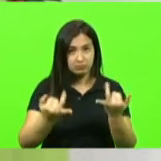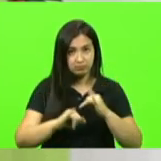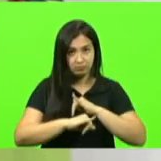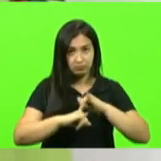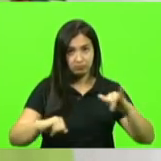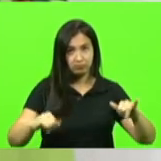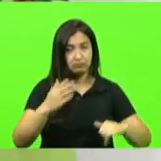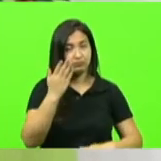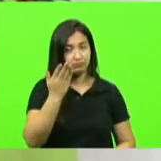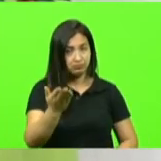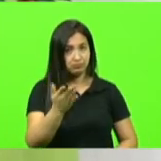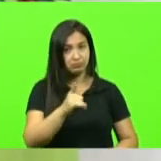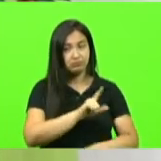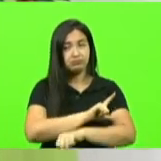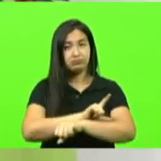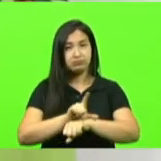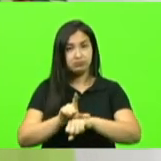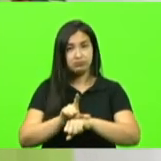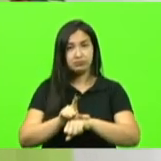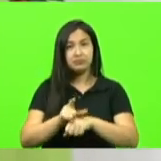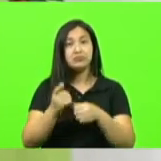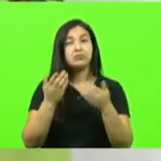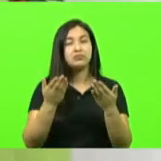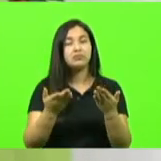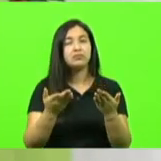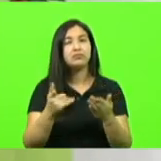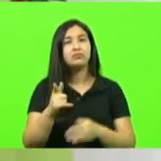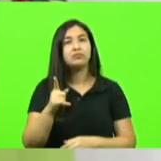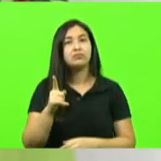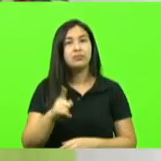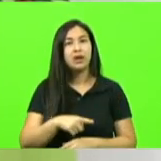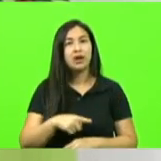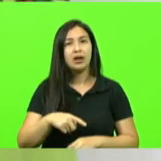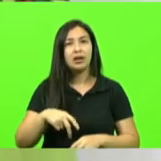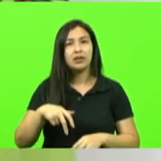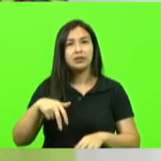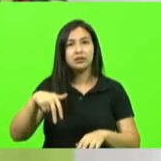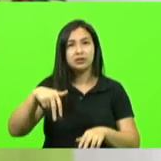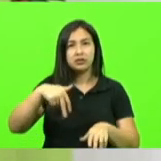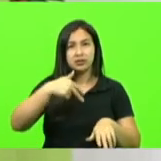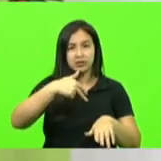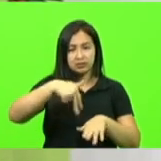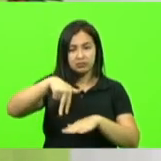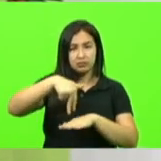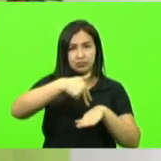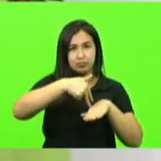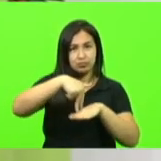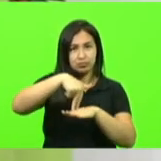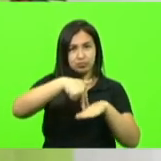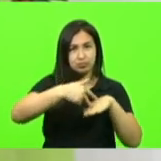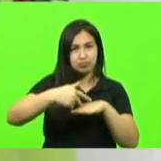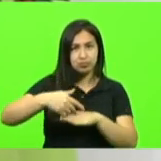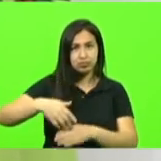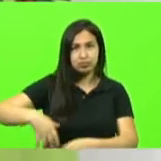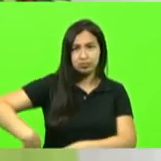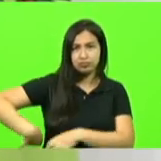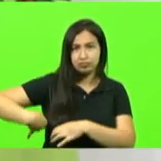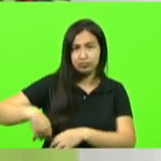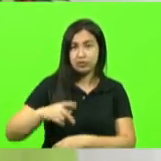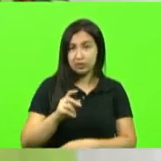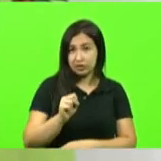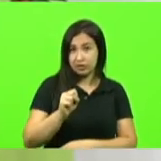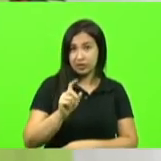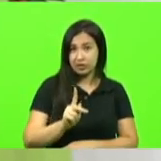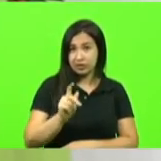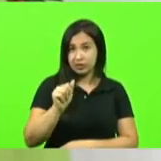você aí que é skatista que tem o skate embaixo do braço anda nas